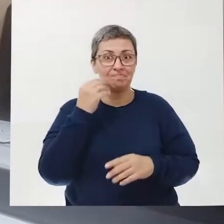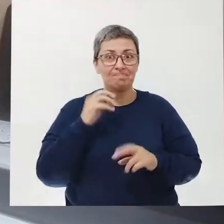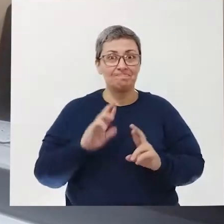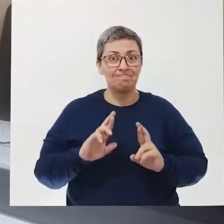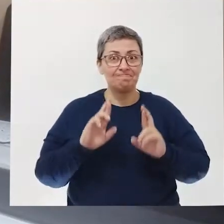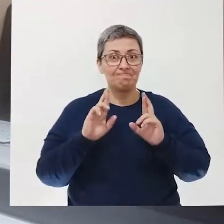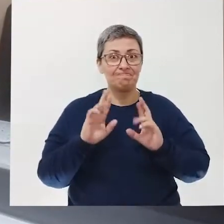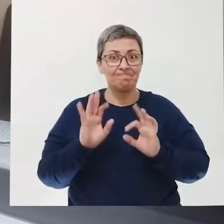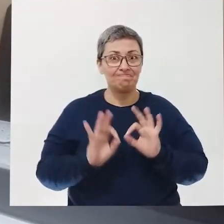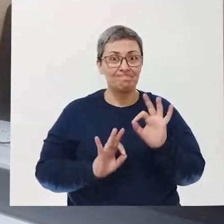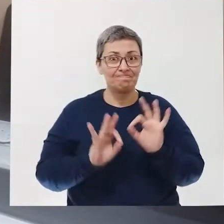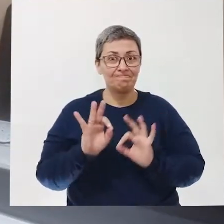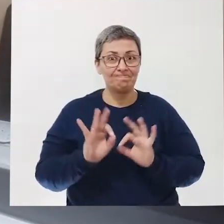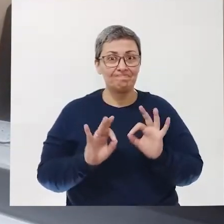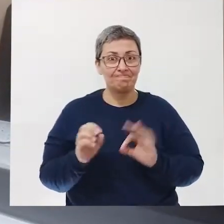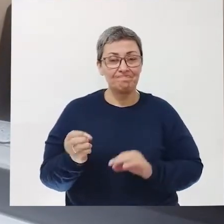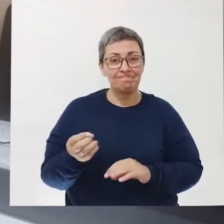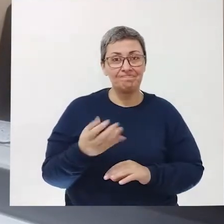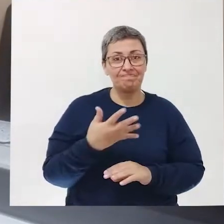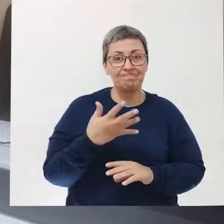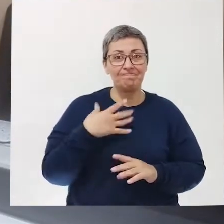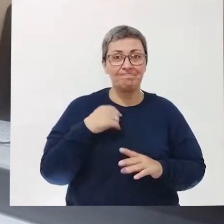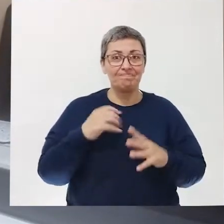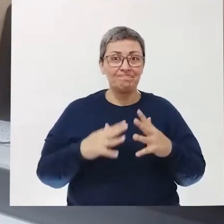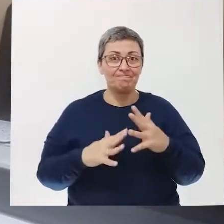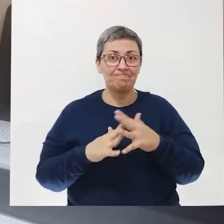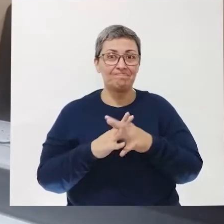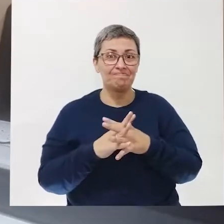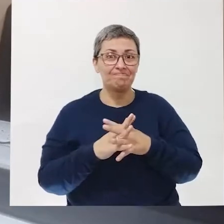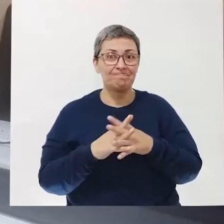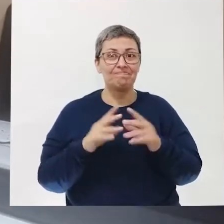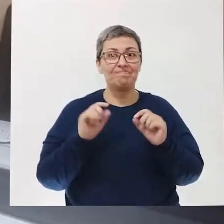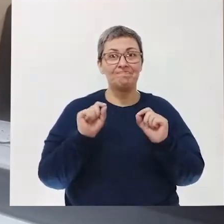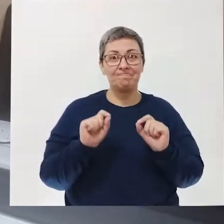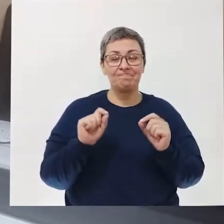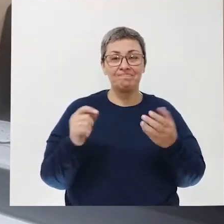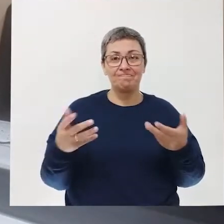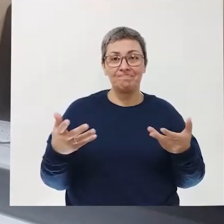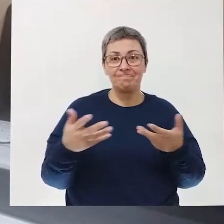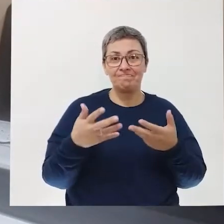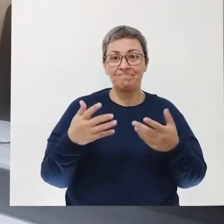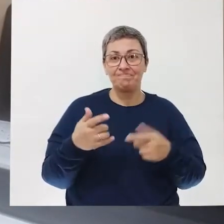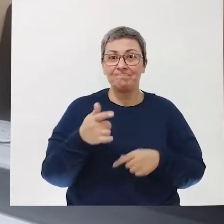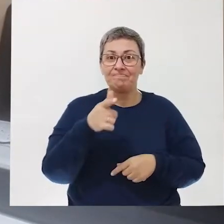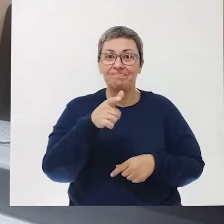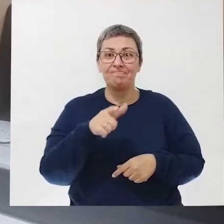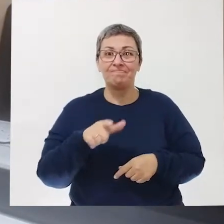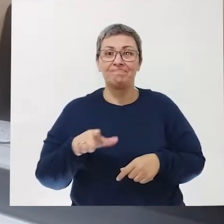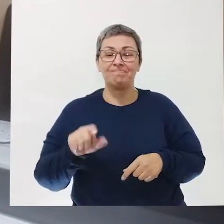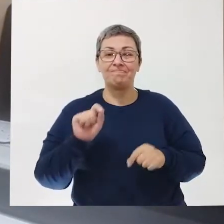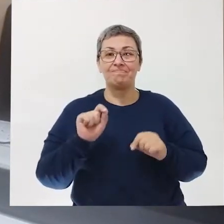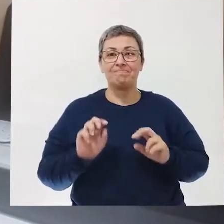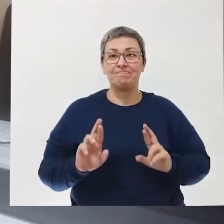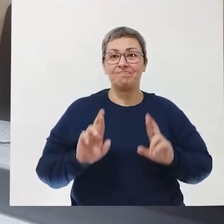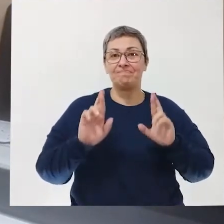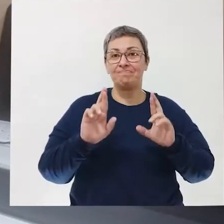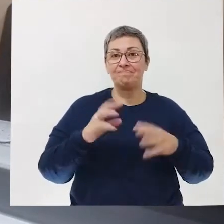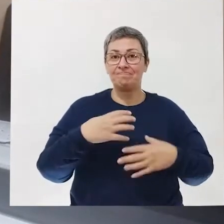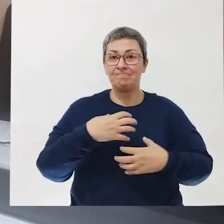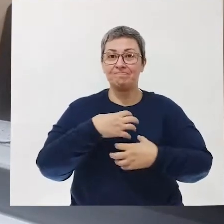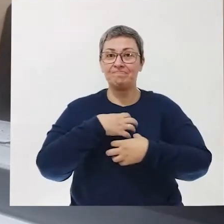novos planos, novas metas e renovando os nossos